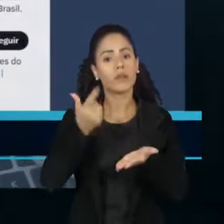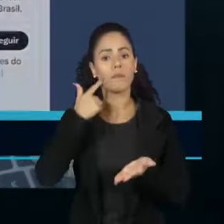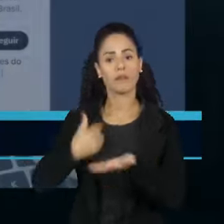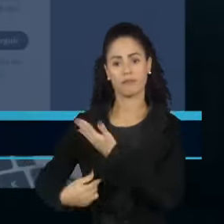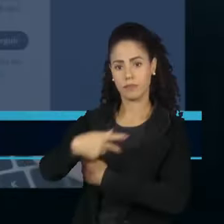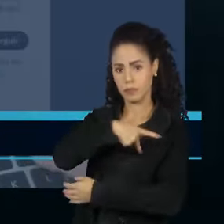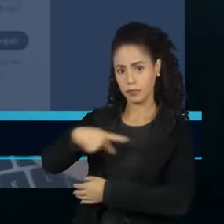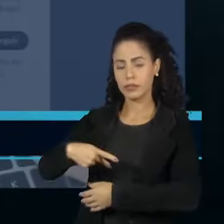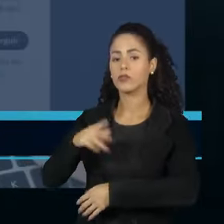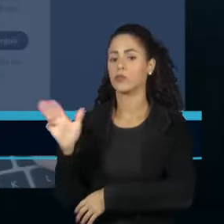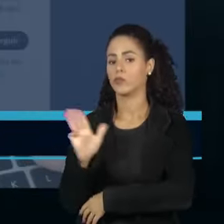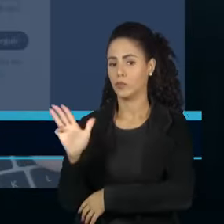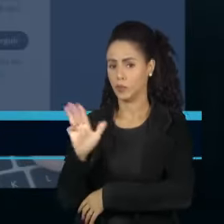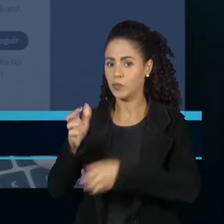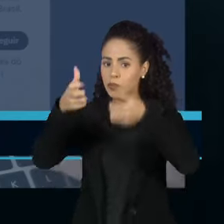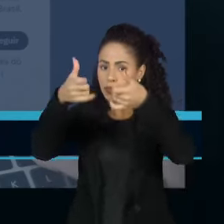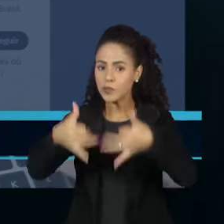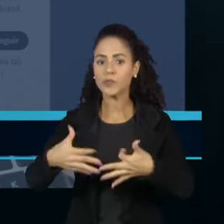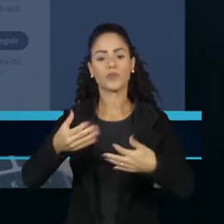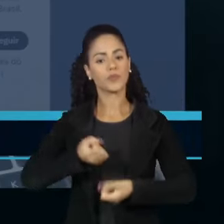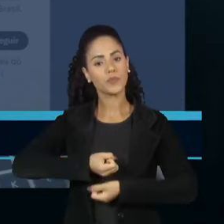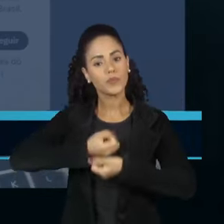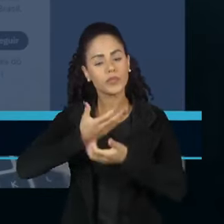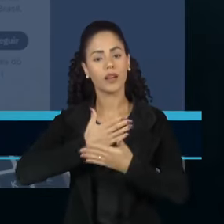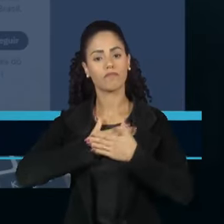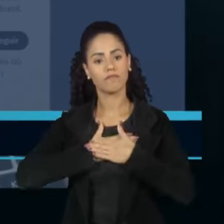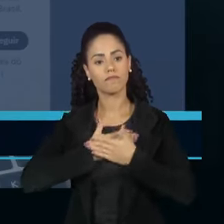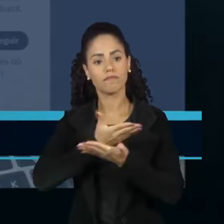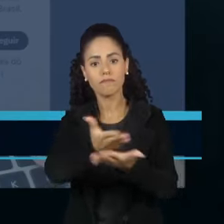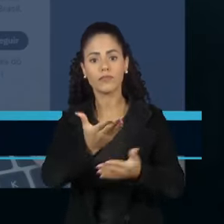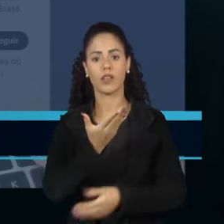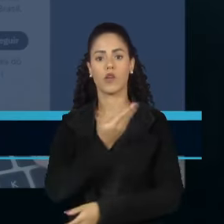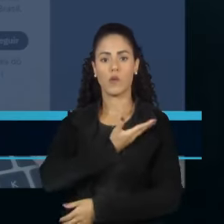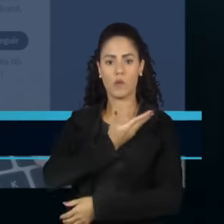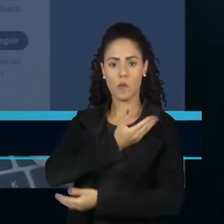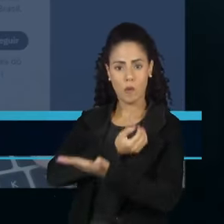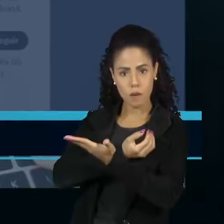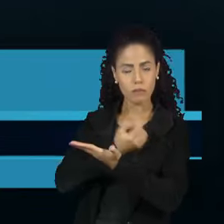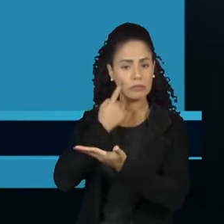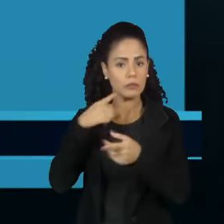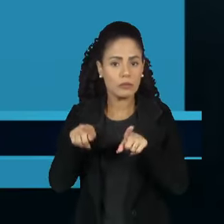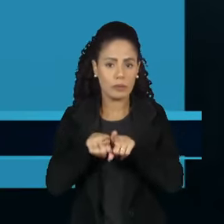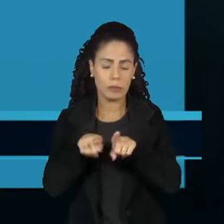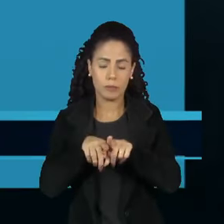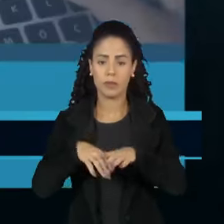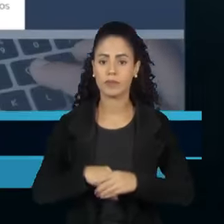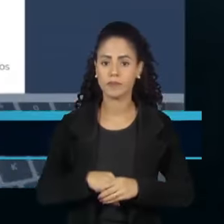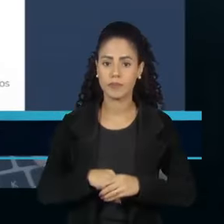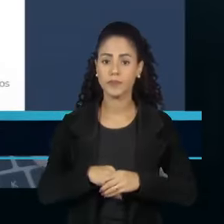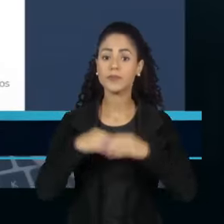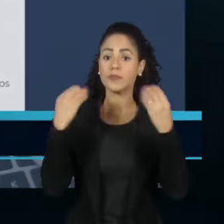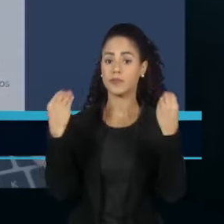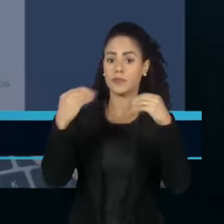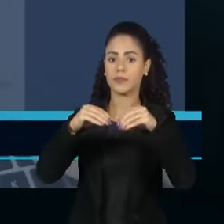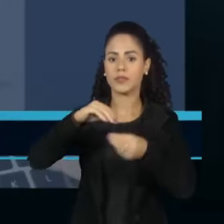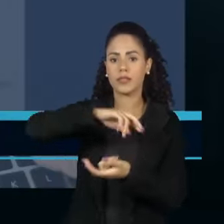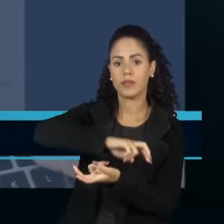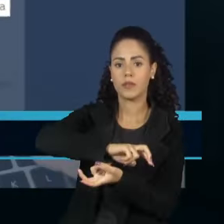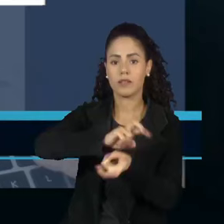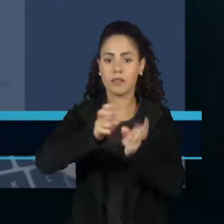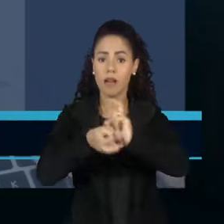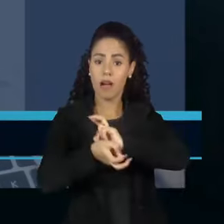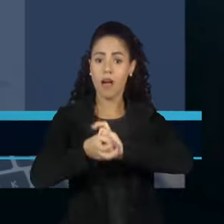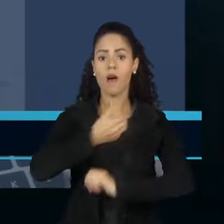presidente Luiz Inácio Lula da Silva expressou solidariedade ao amigo Golopes Obrador. Em nota divulgada pelo Itamaraty,